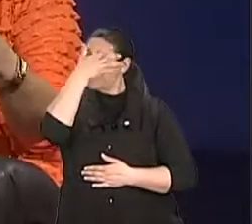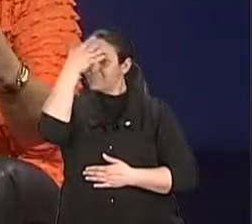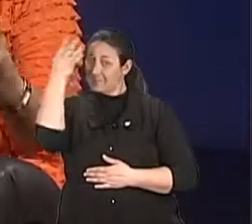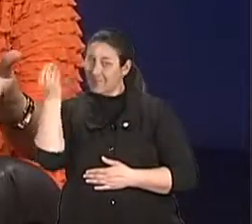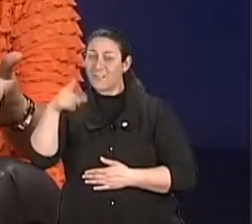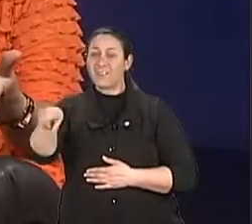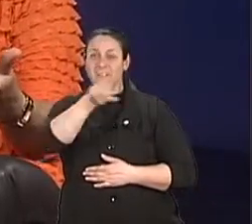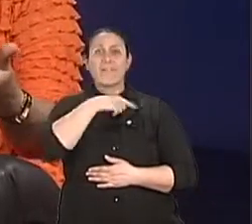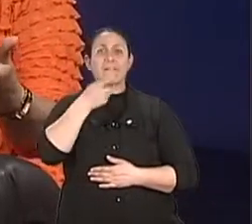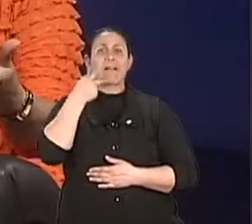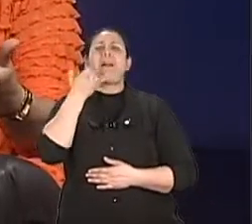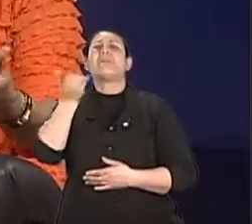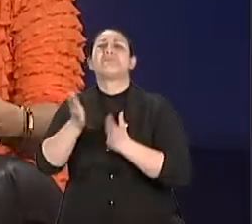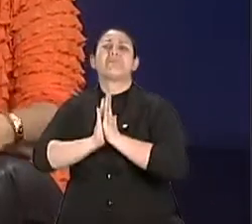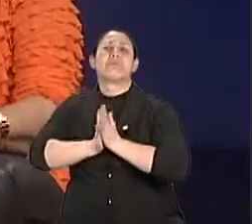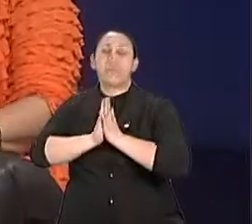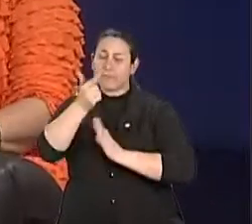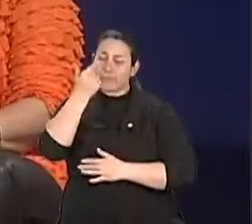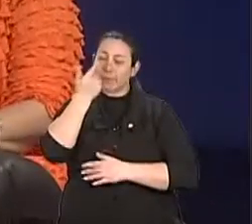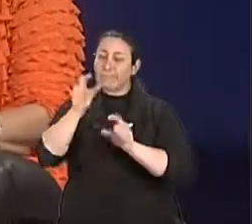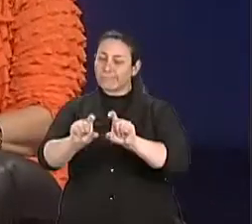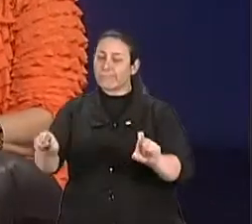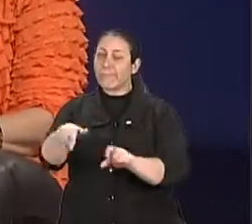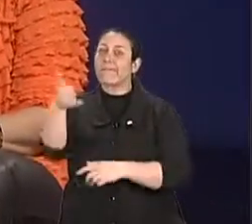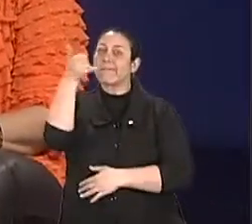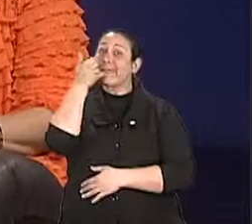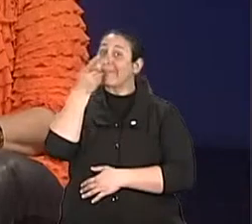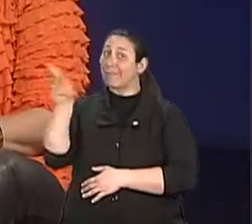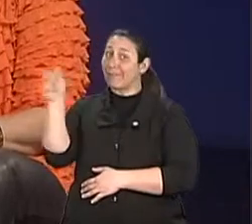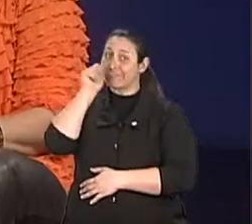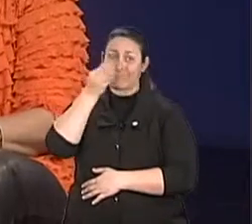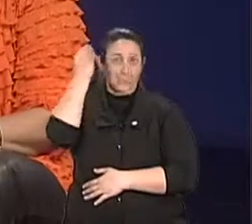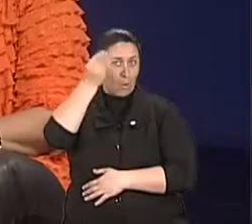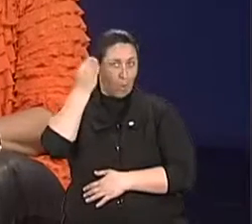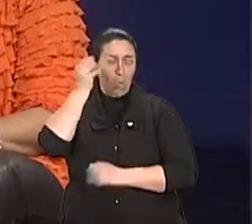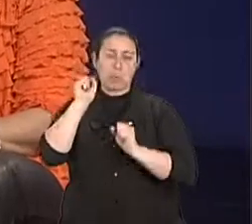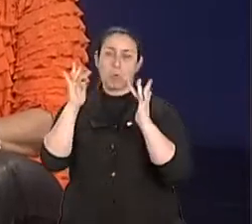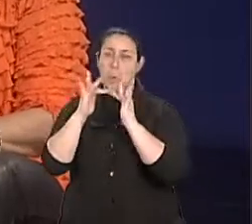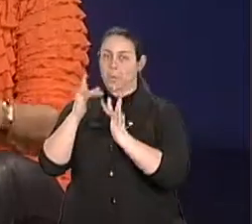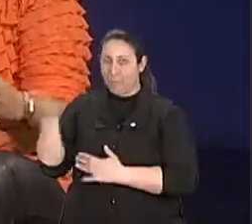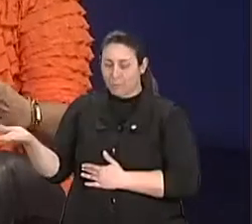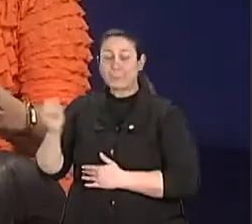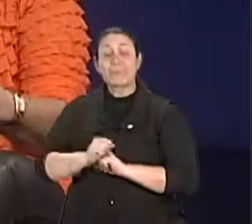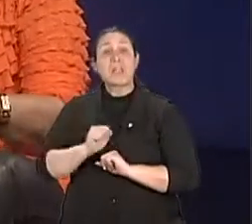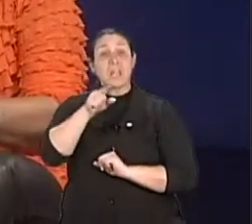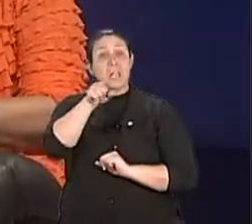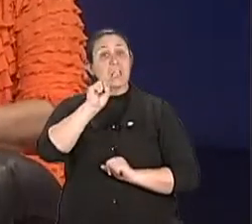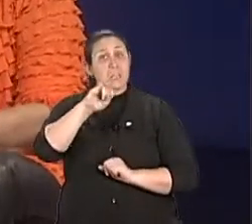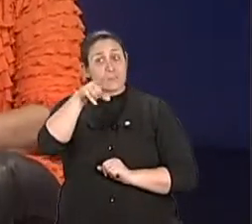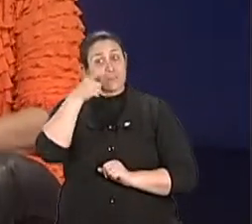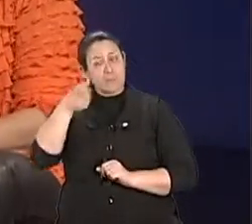vocês não ficarem ligando aqui pra TV, olha o telefone dela. 9-2-500-200. 9-2